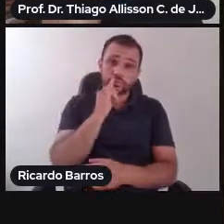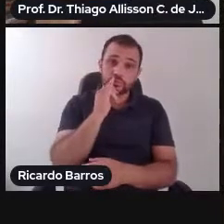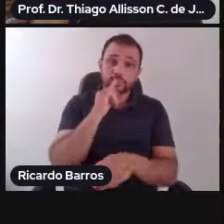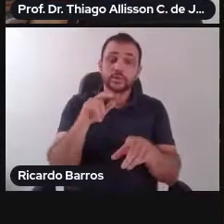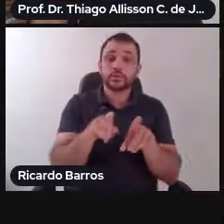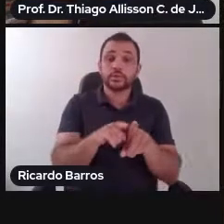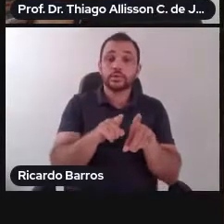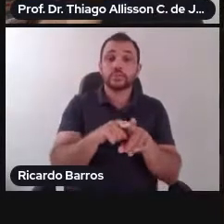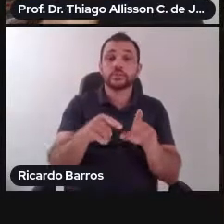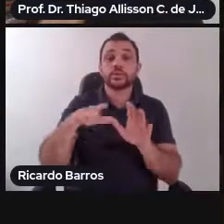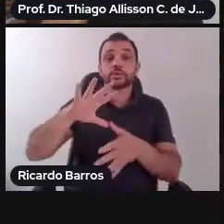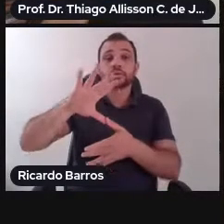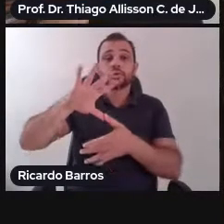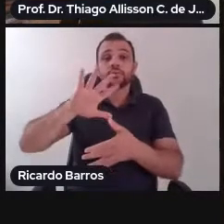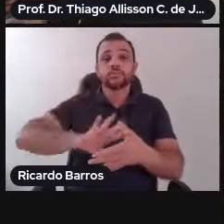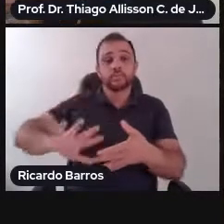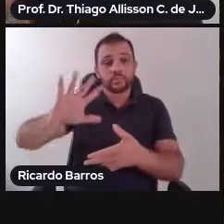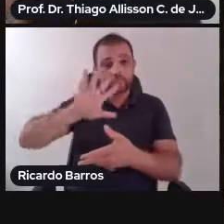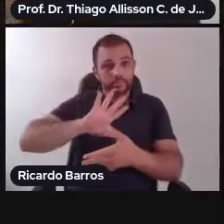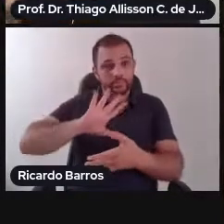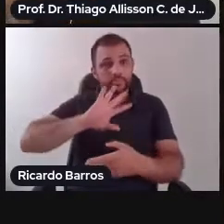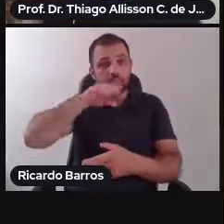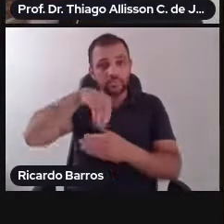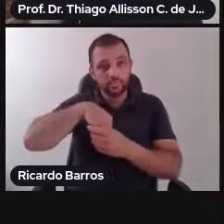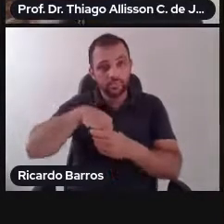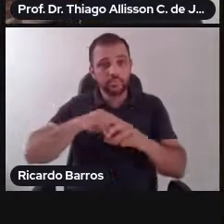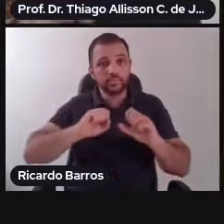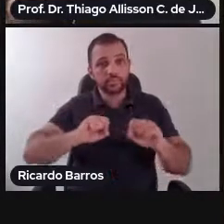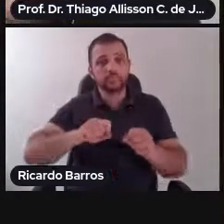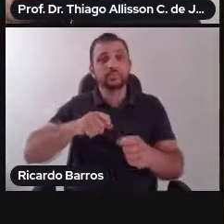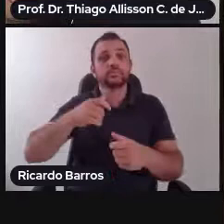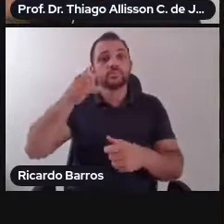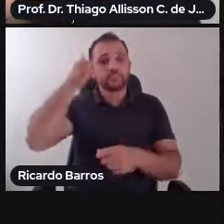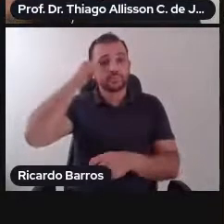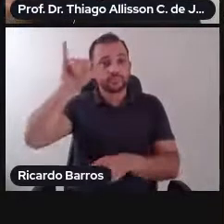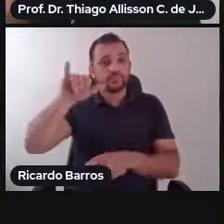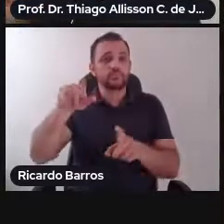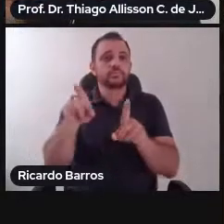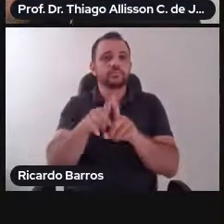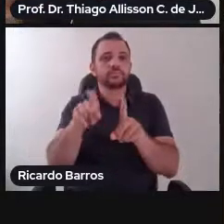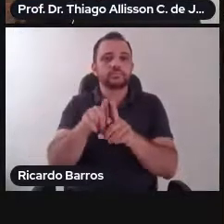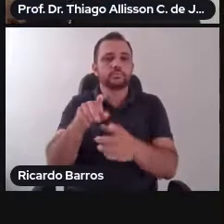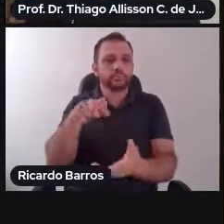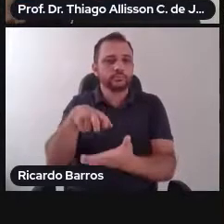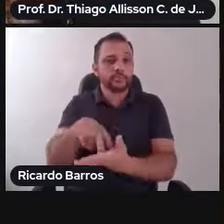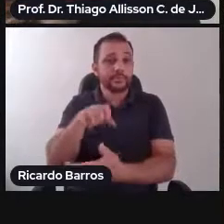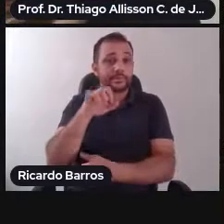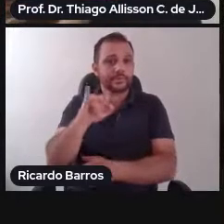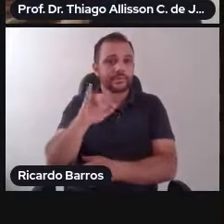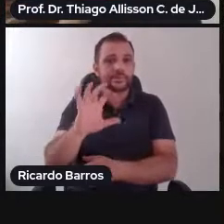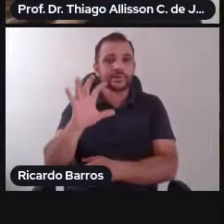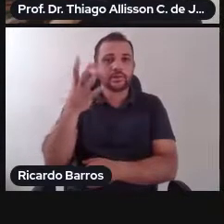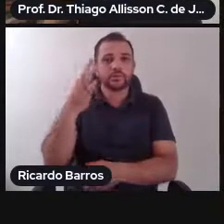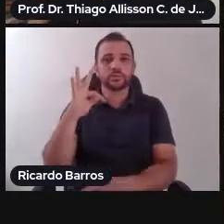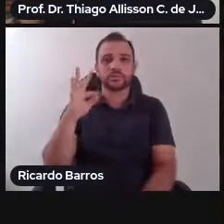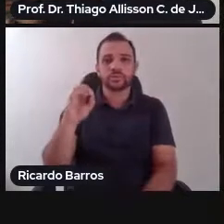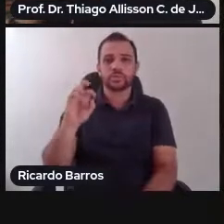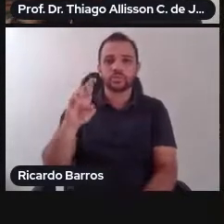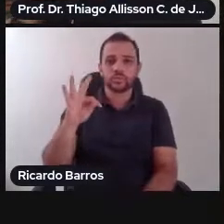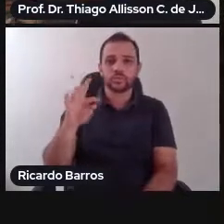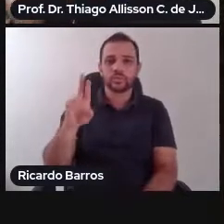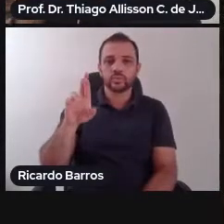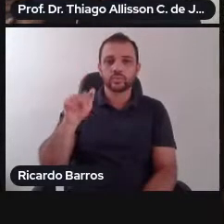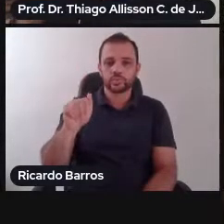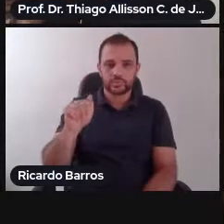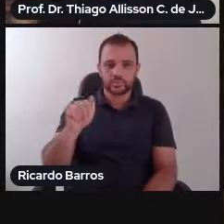Américas para prevenir e punir a tortura, por isso é muito complicado exaltar a torturador, é muito